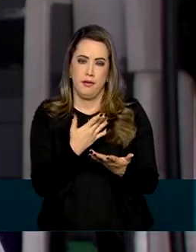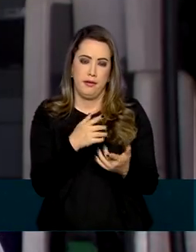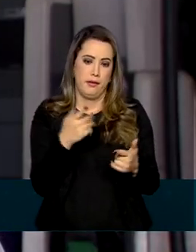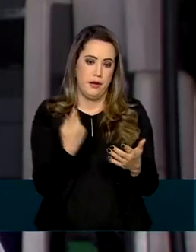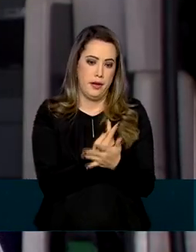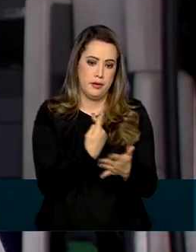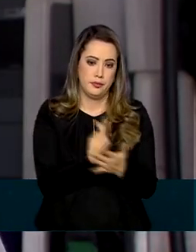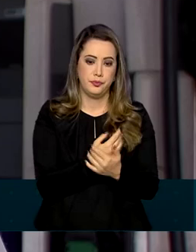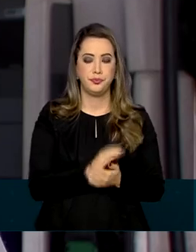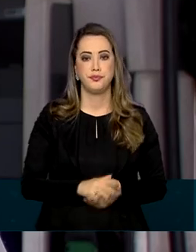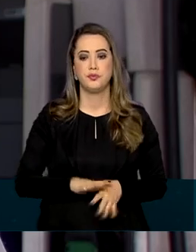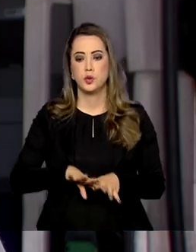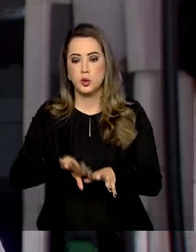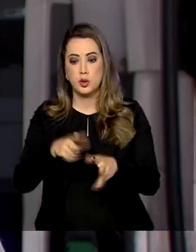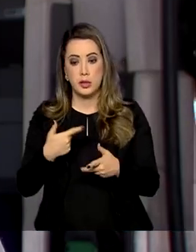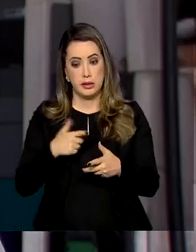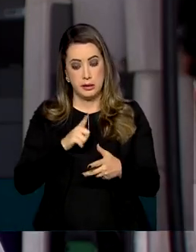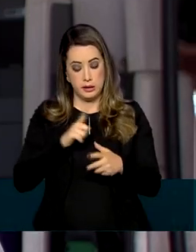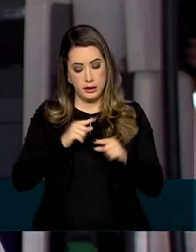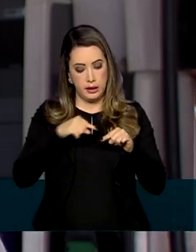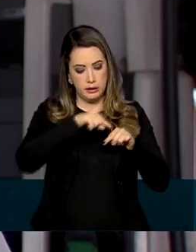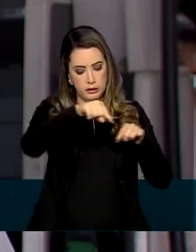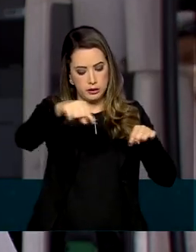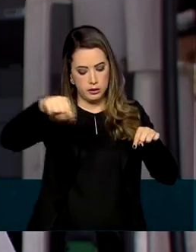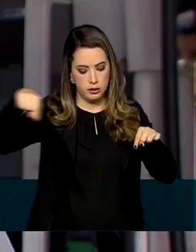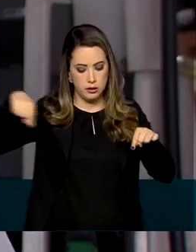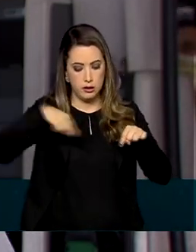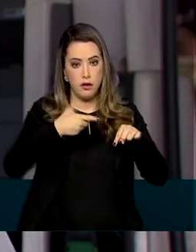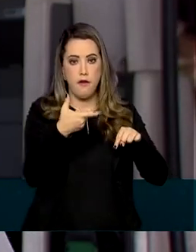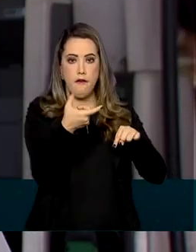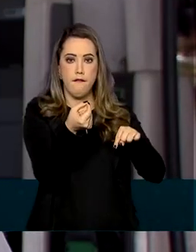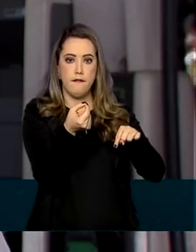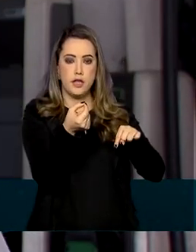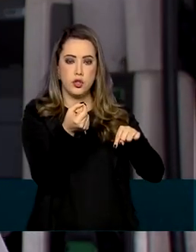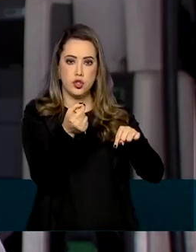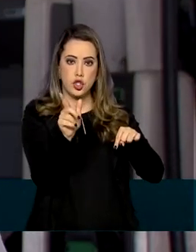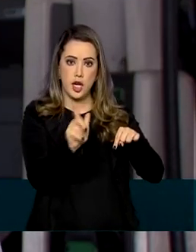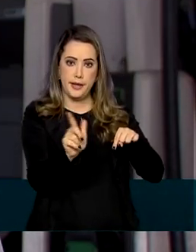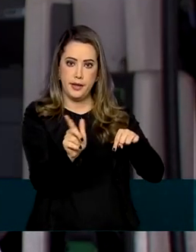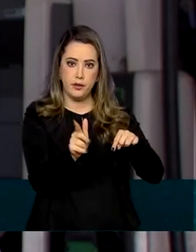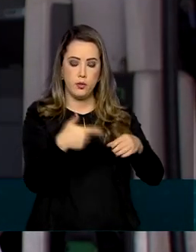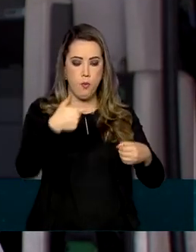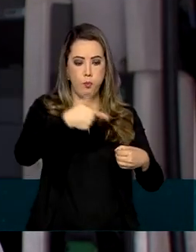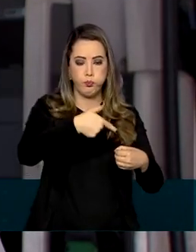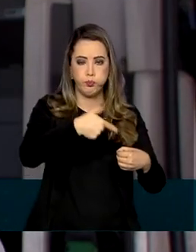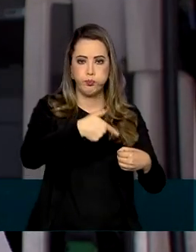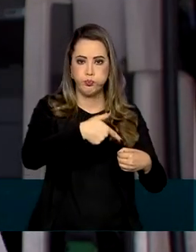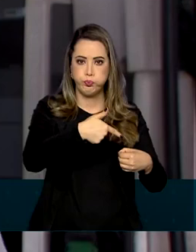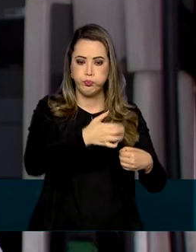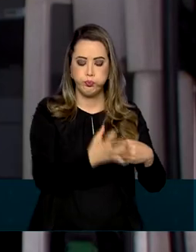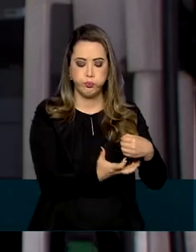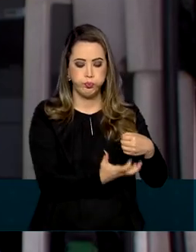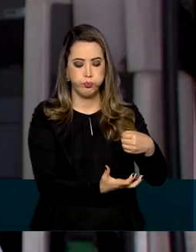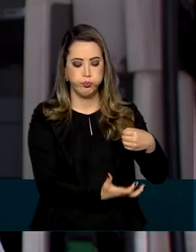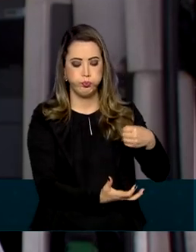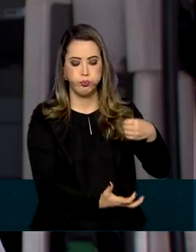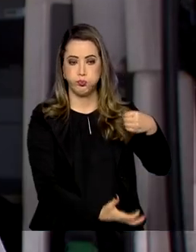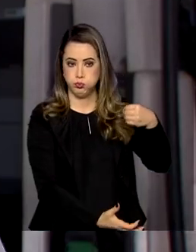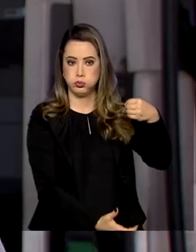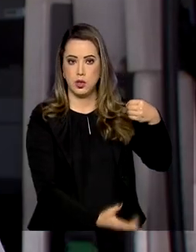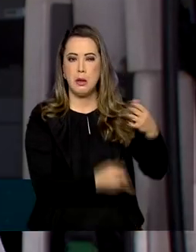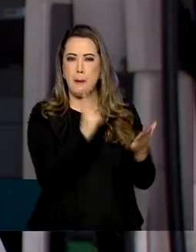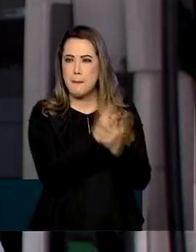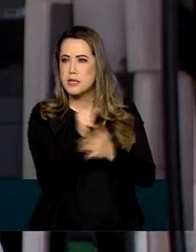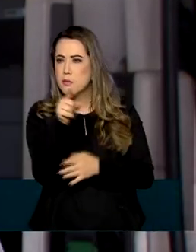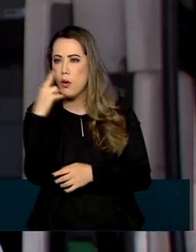Tem um tonel lá que é calibrado pelo Inmetro, de 20 litros, ele faz o abastecimento desse tonel e ele verifica se está registrando a